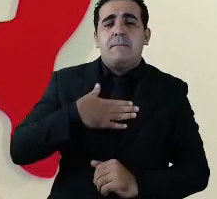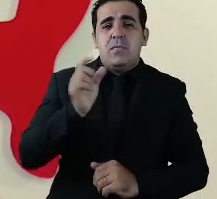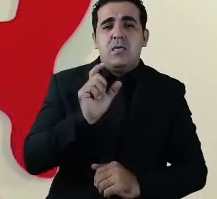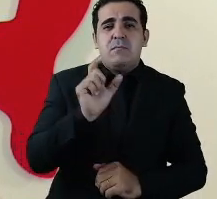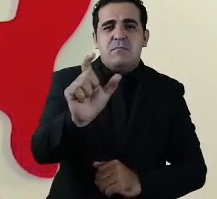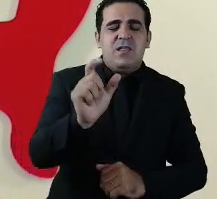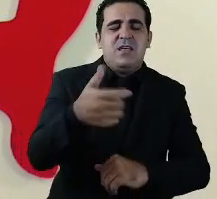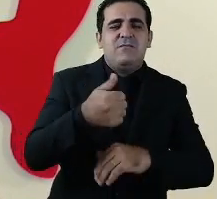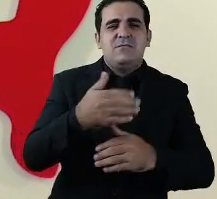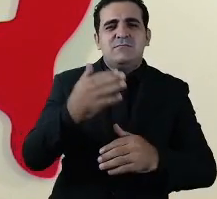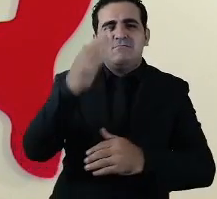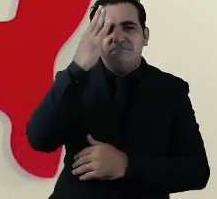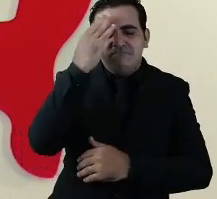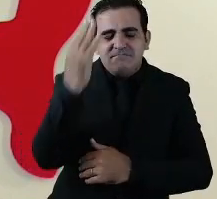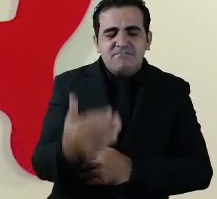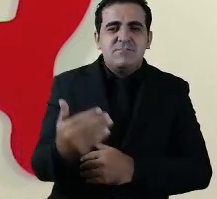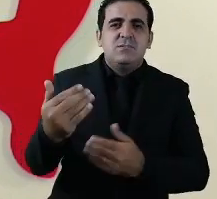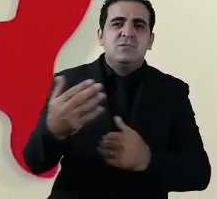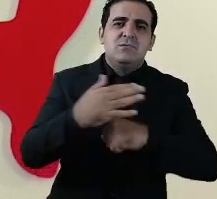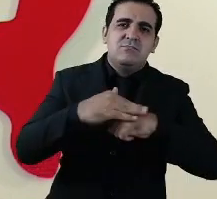minha palavra de solidariedade